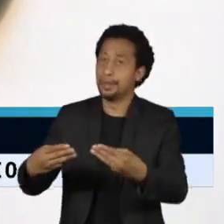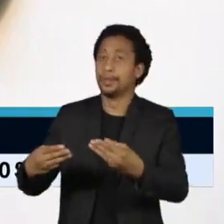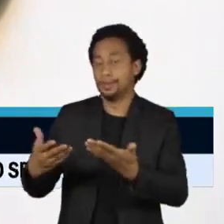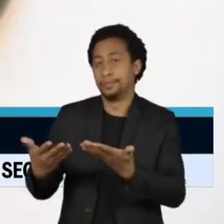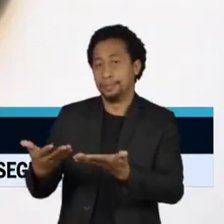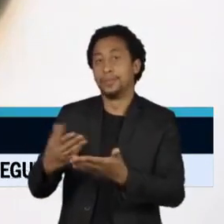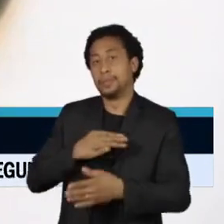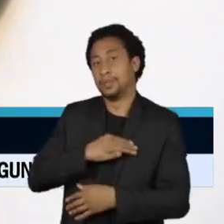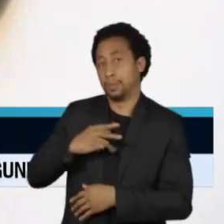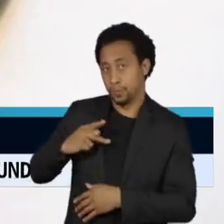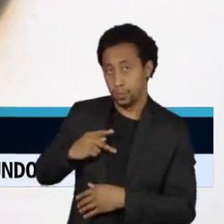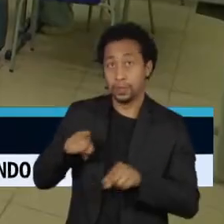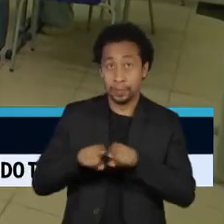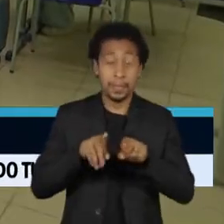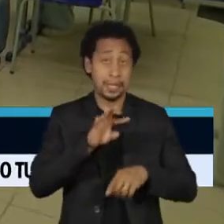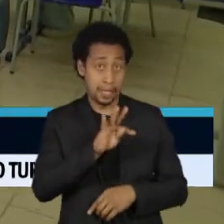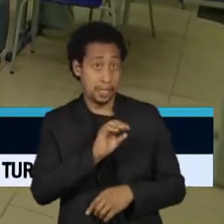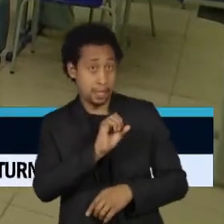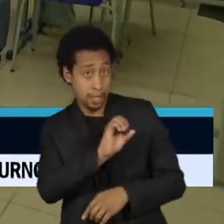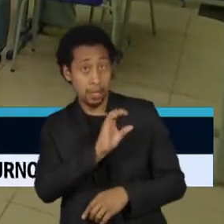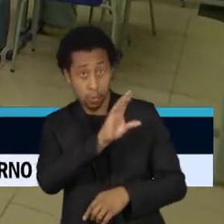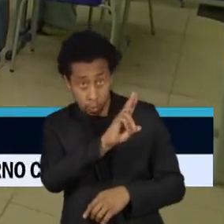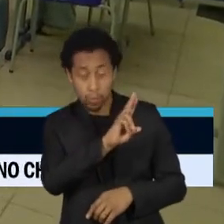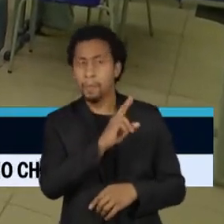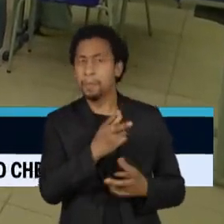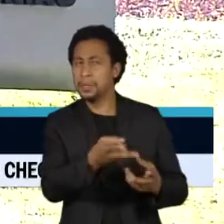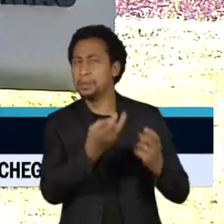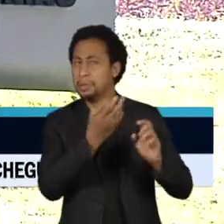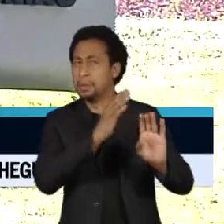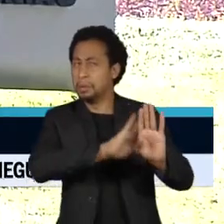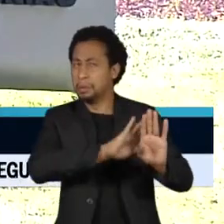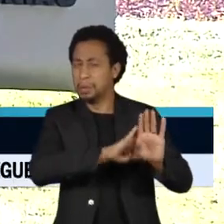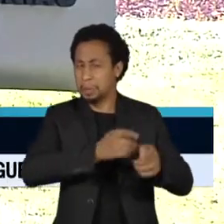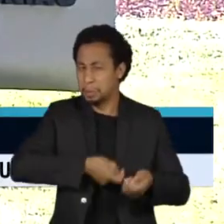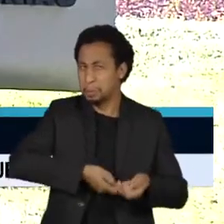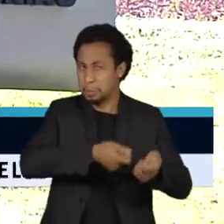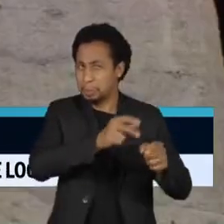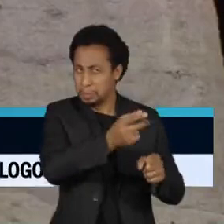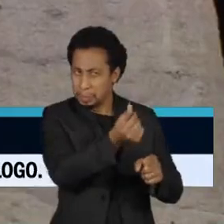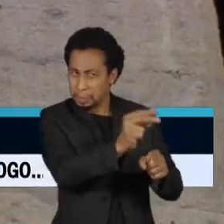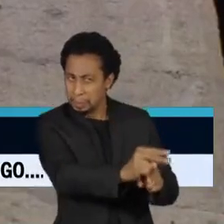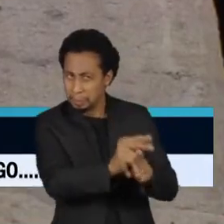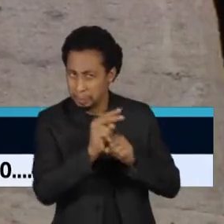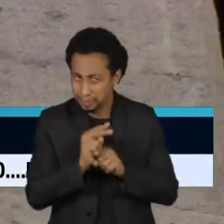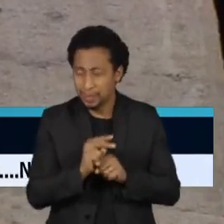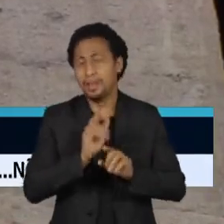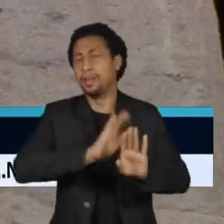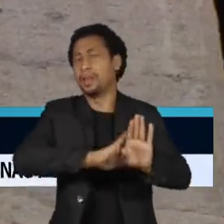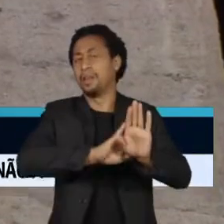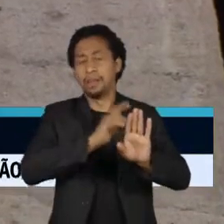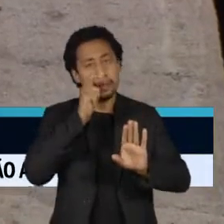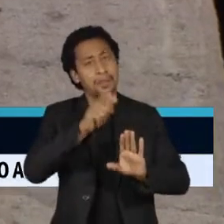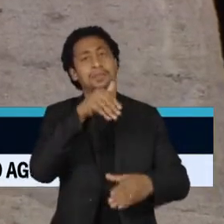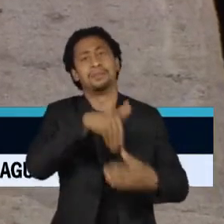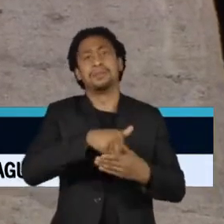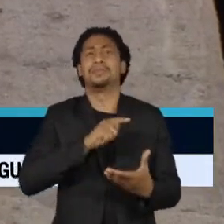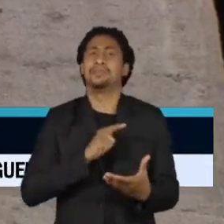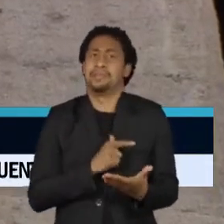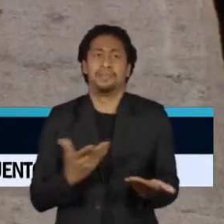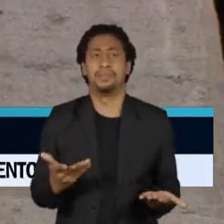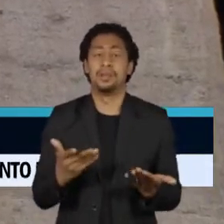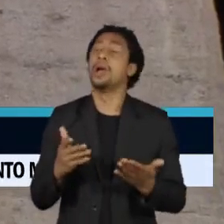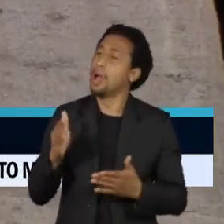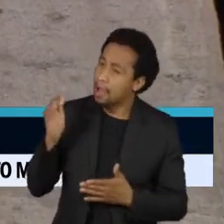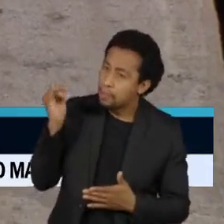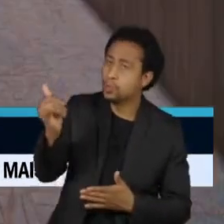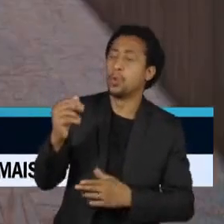Contas da União, viu finalidade eleitoral na liberação do crédito. E pediu ao TCU que determine a Caixa a suspensão imediata